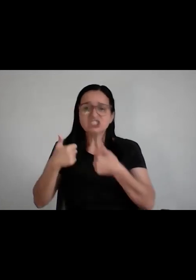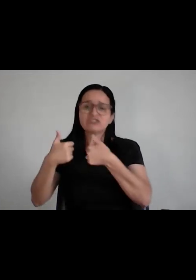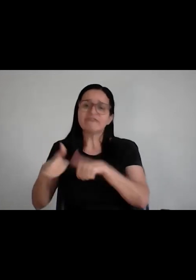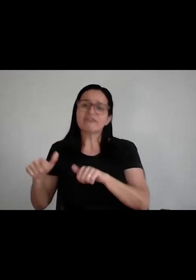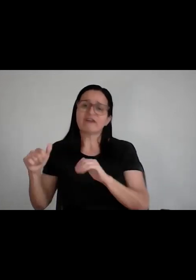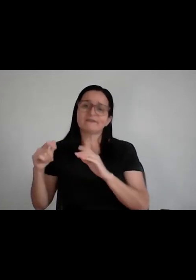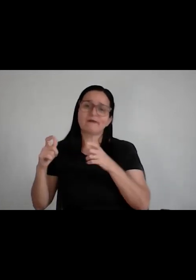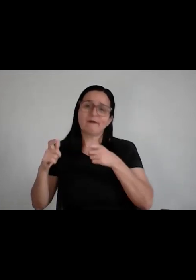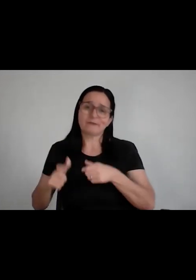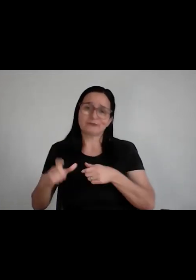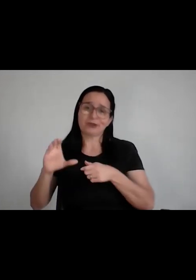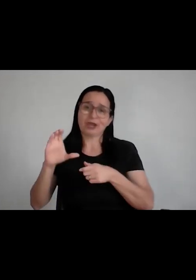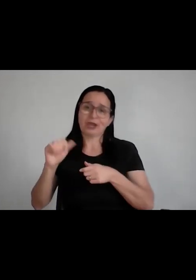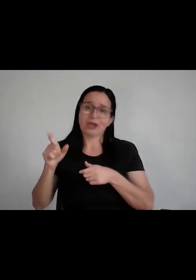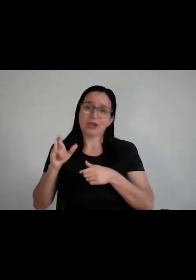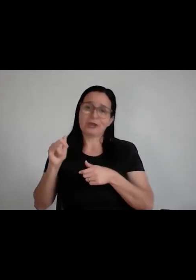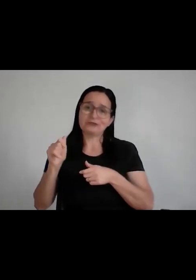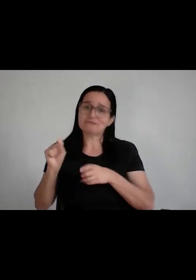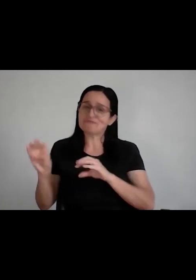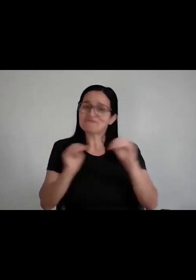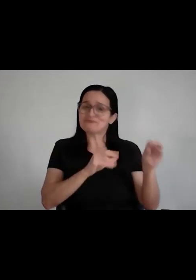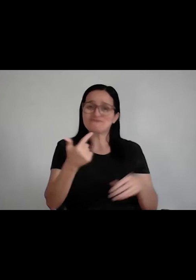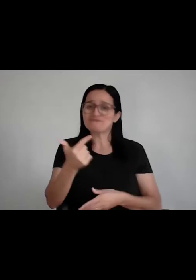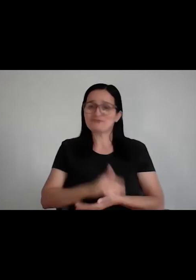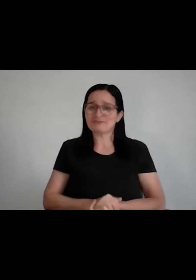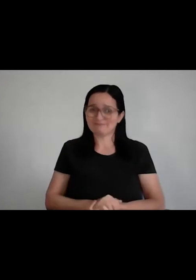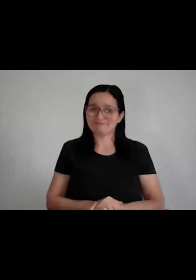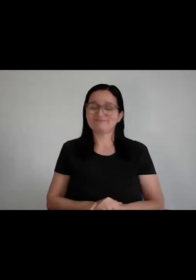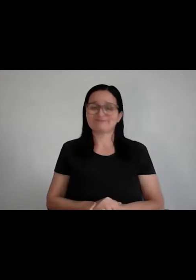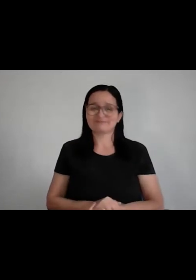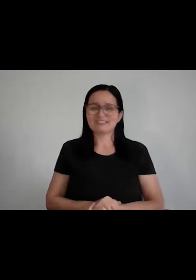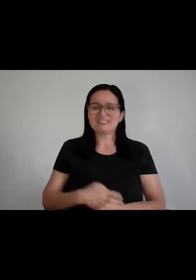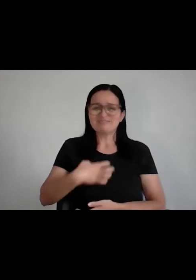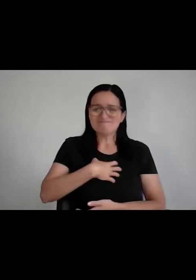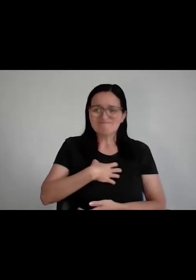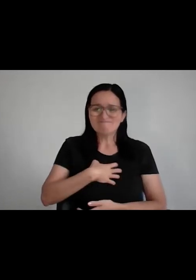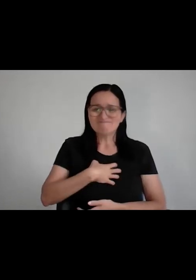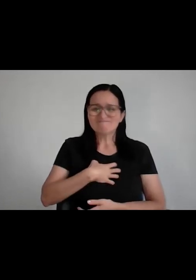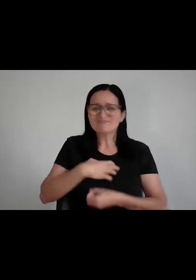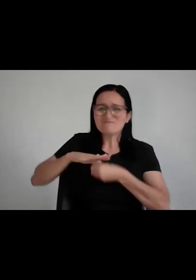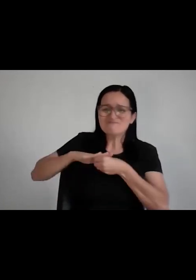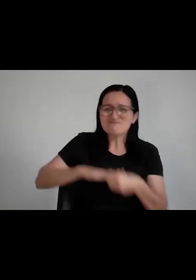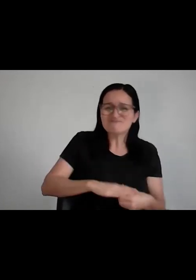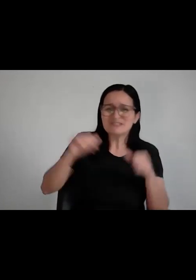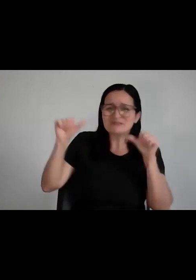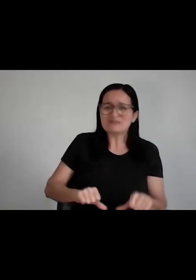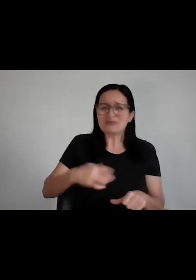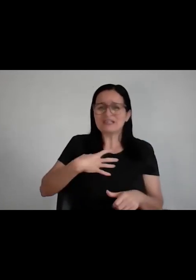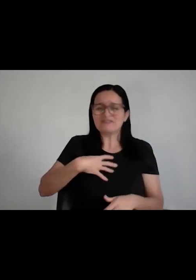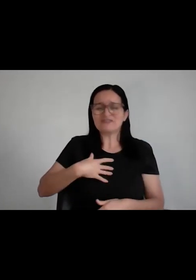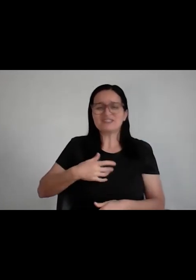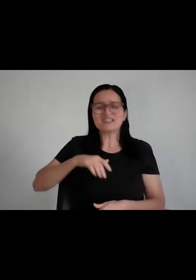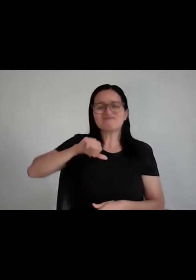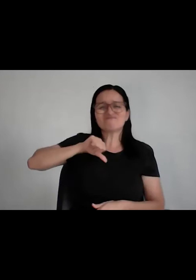balão. Então, para a síndrome do impostor, se está muito forte em você, procura psicólogo e vai desconstruir essas